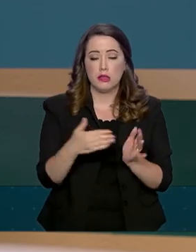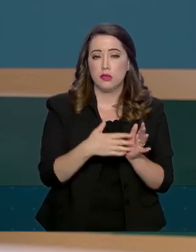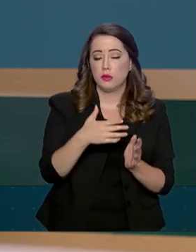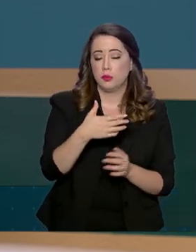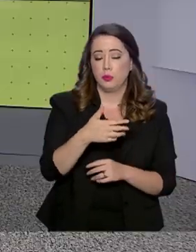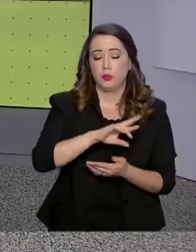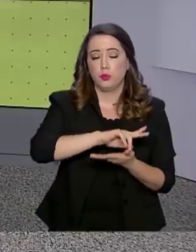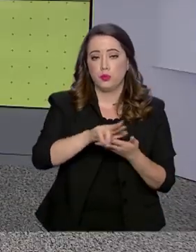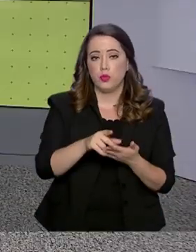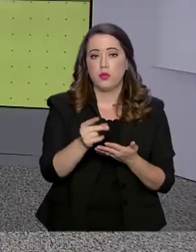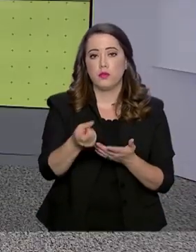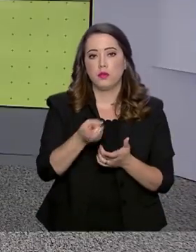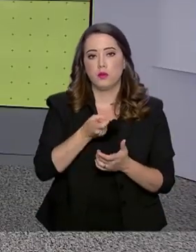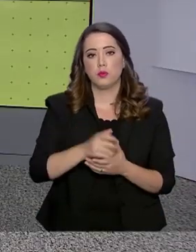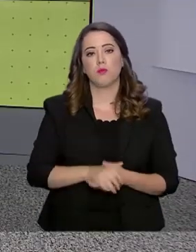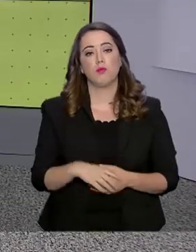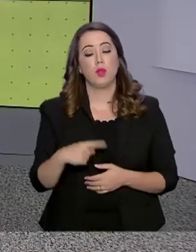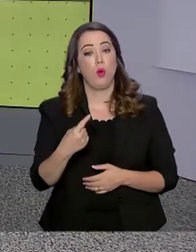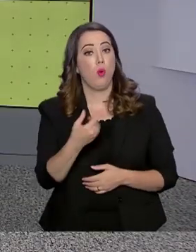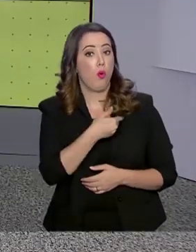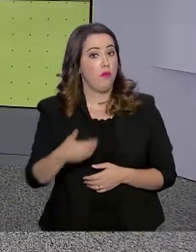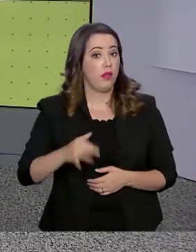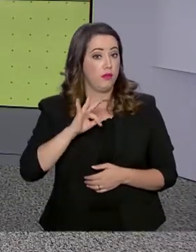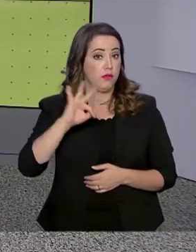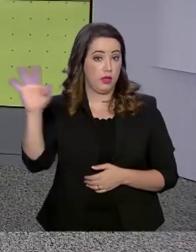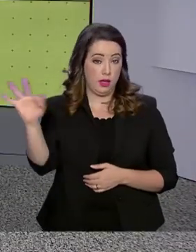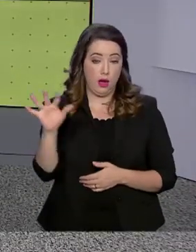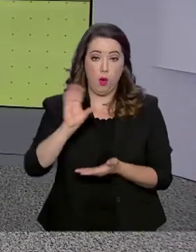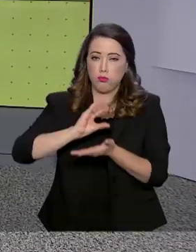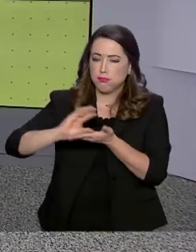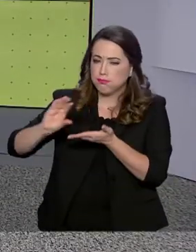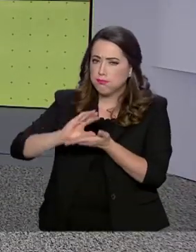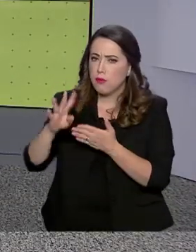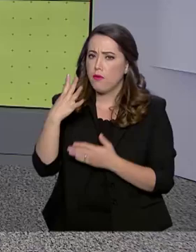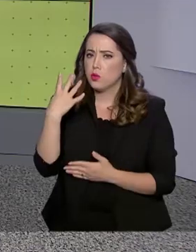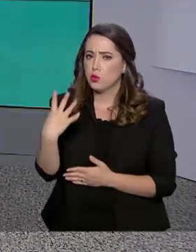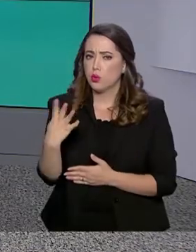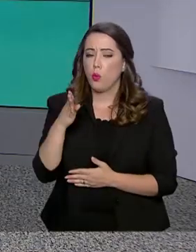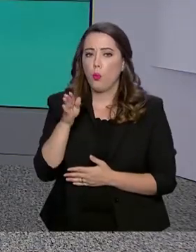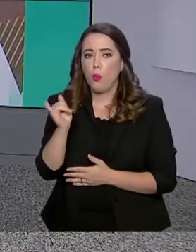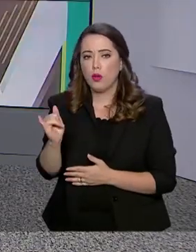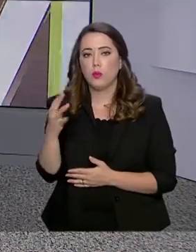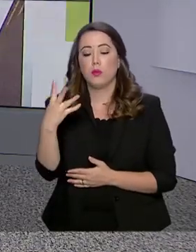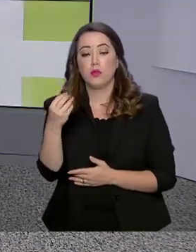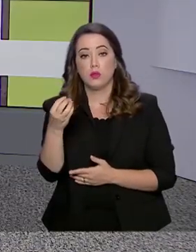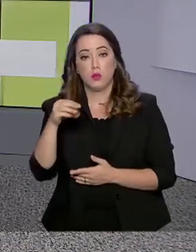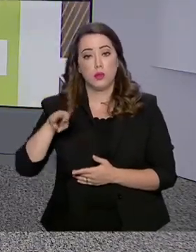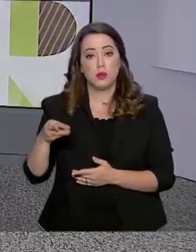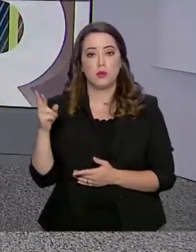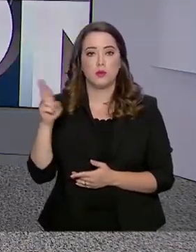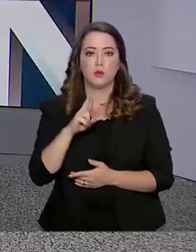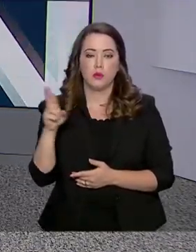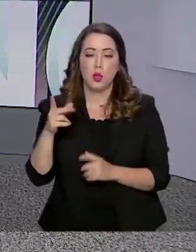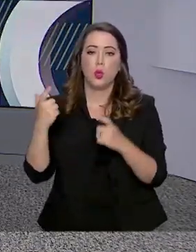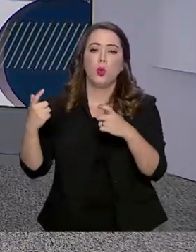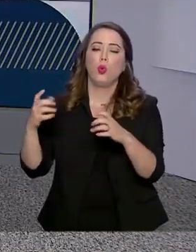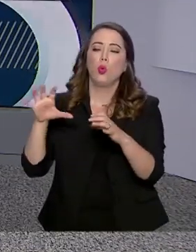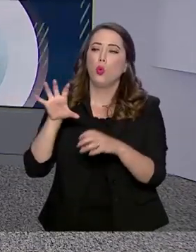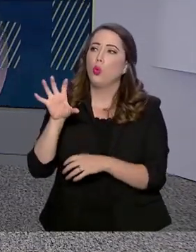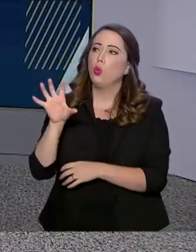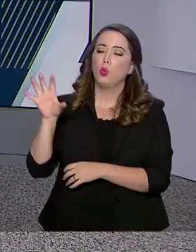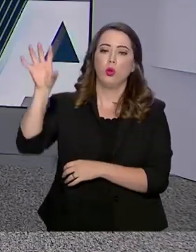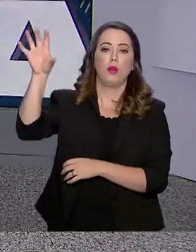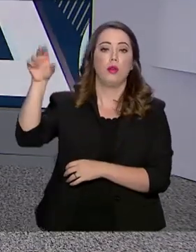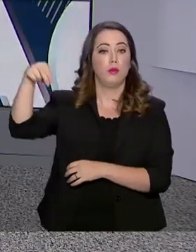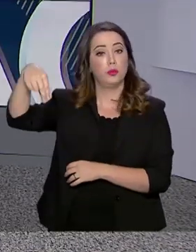Receita. O Governo Federal quer investir 4 bilhões e 400 milhões de reais na região Nordeste nos próximos